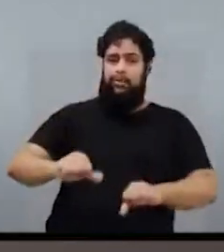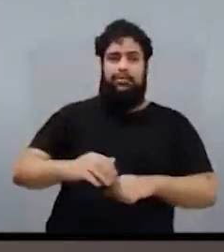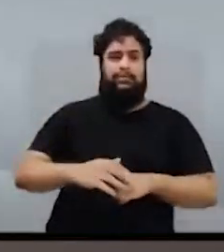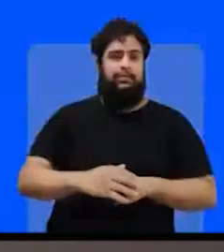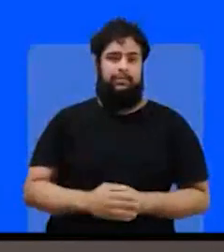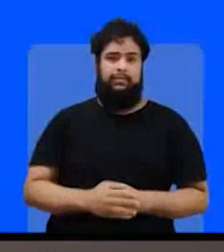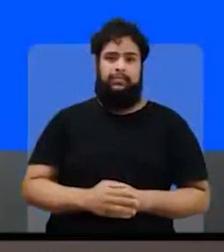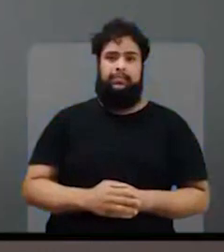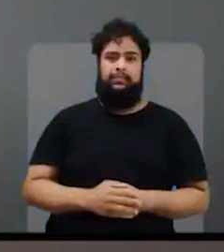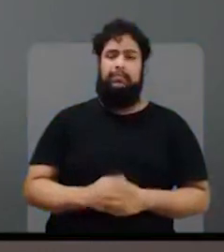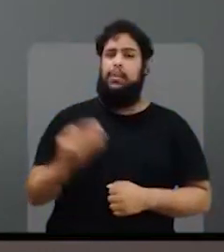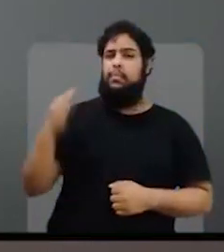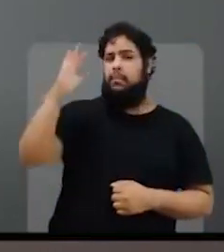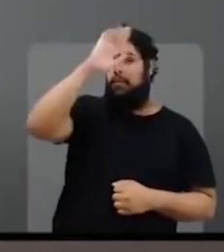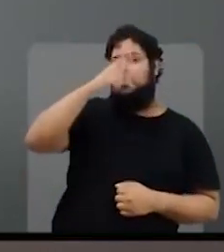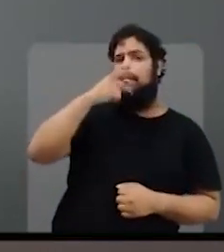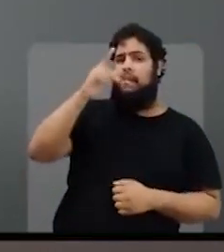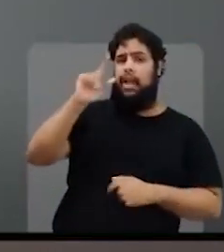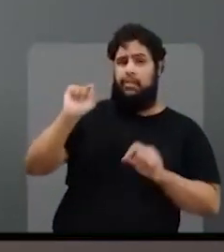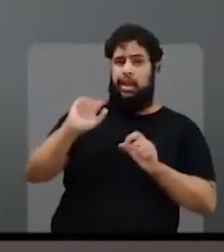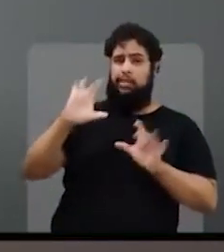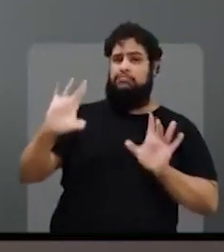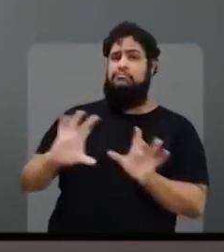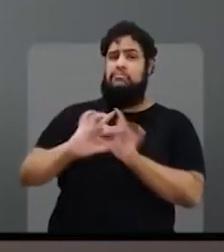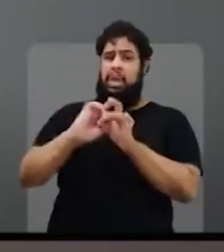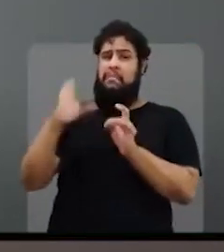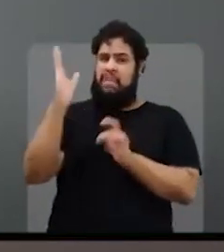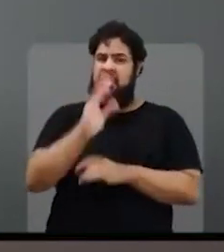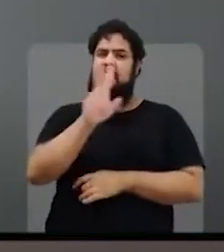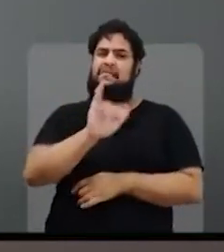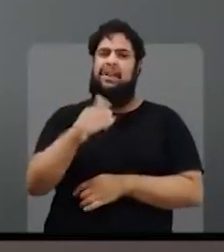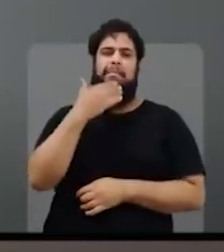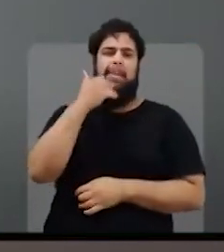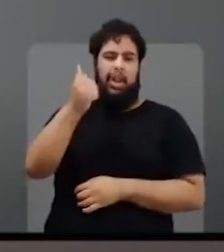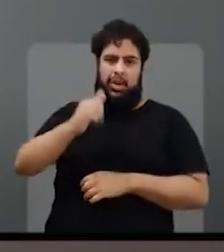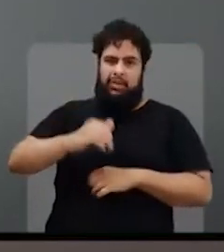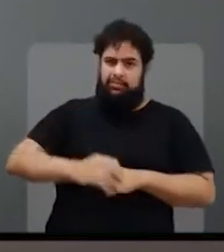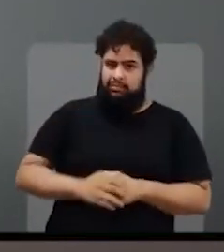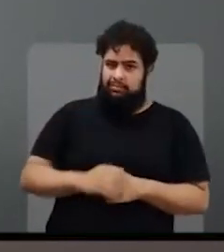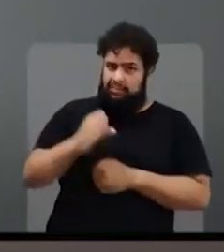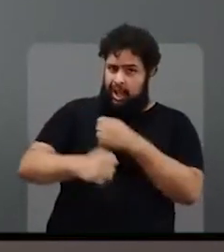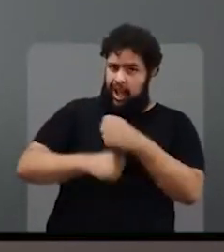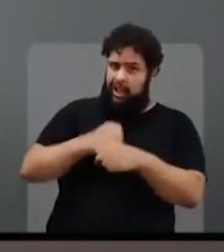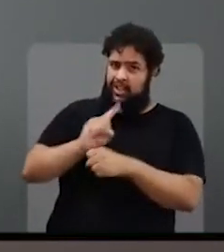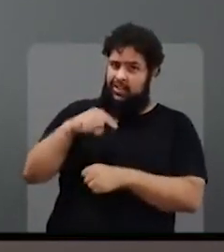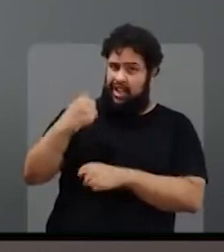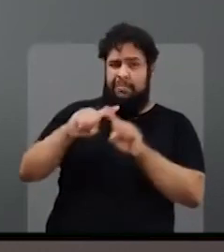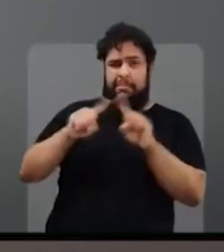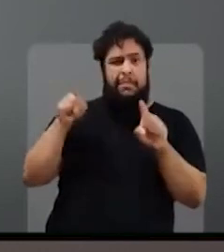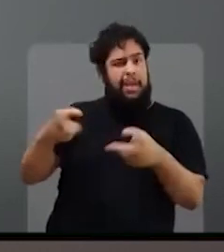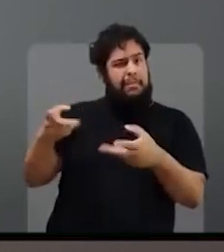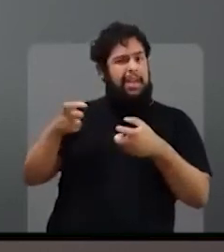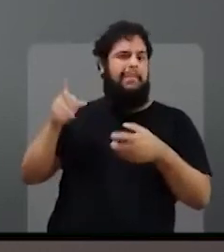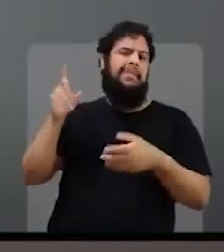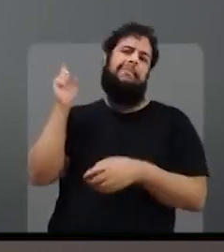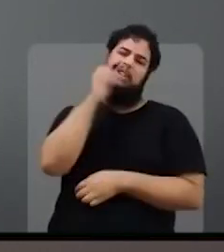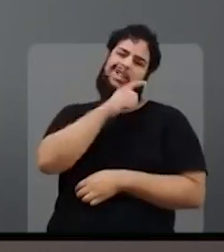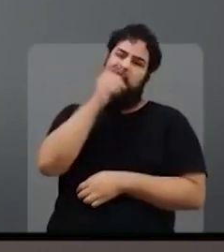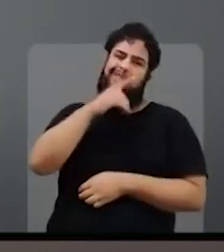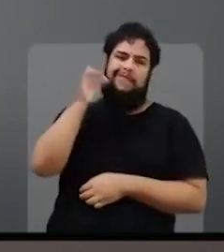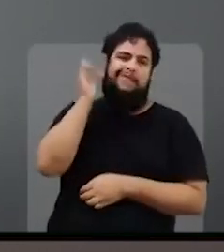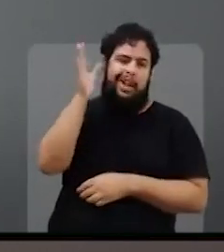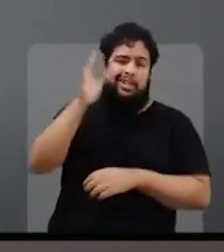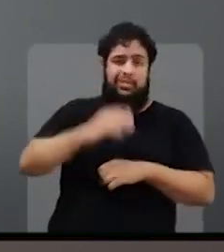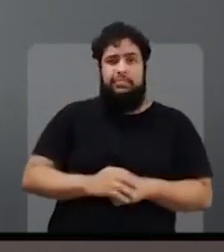economia. Bolsonaro diz que com ele o Brasil vai melhorar no ano que vem. Mas essa mentira é fácil da gente desmascarar.